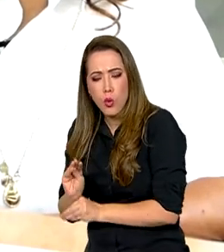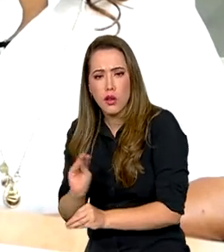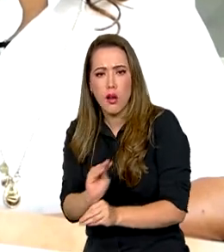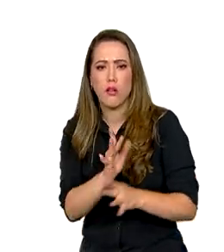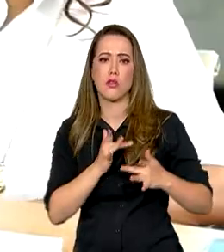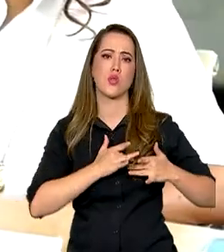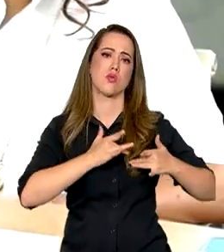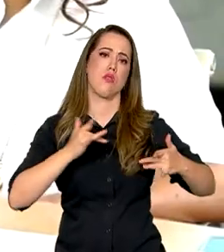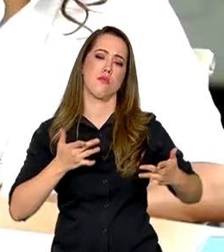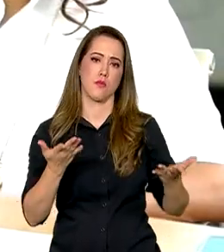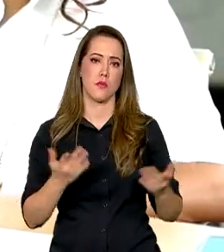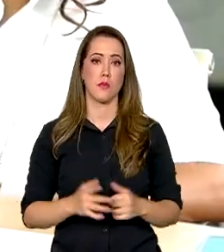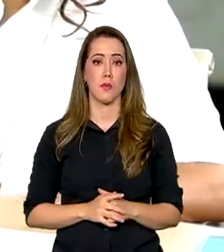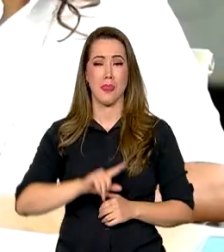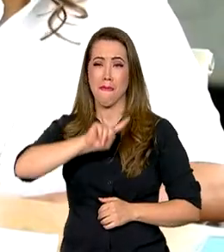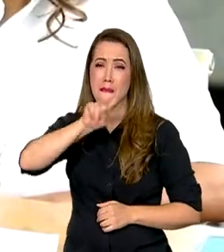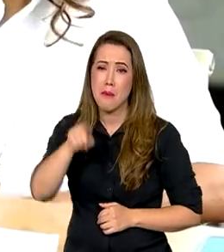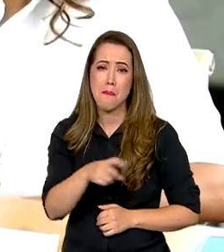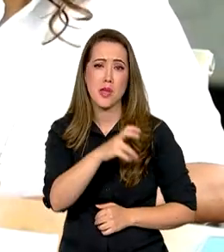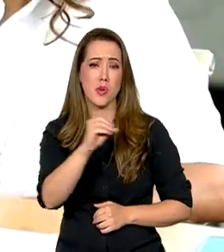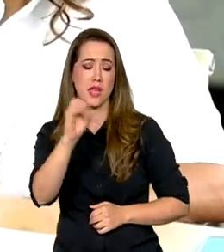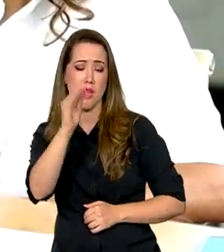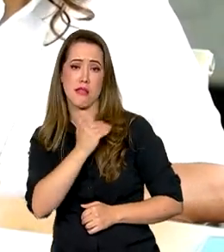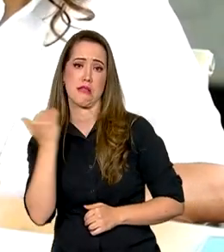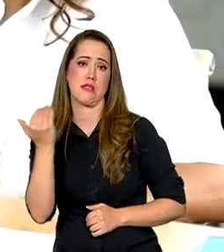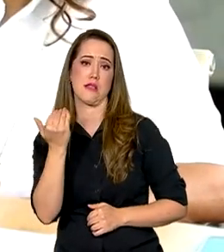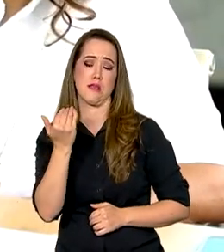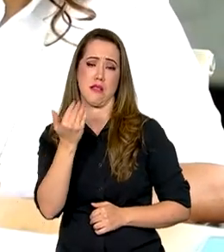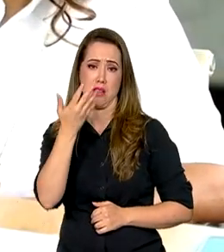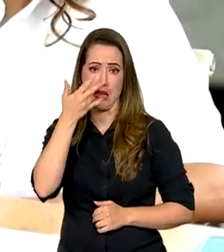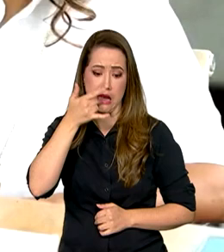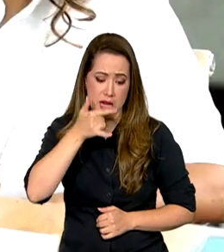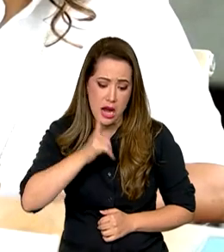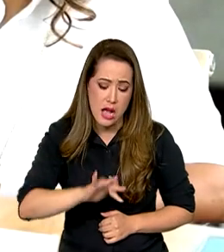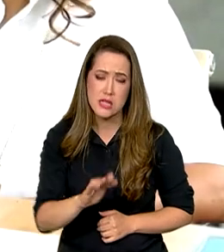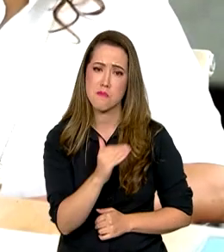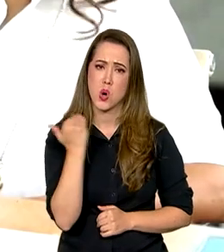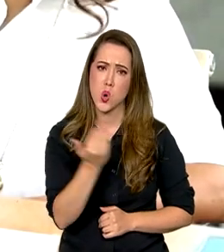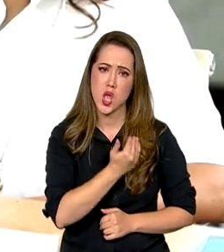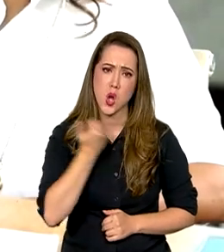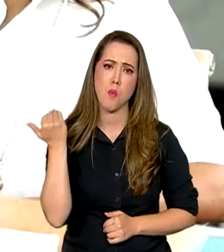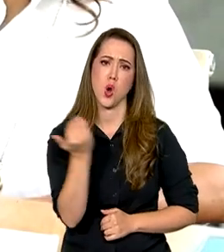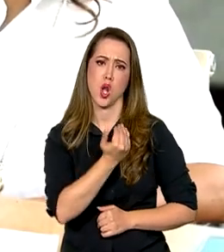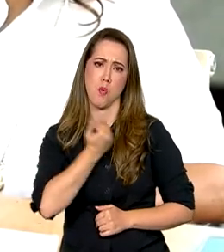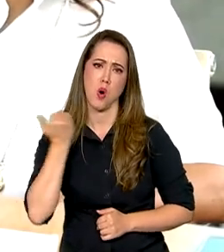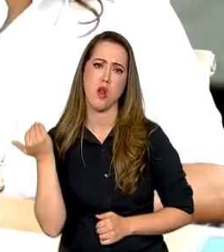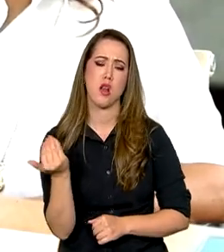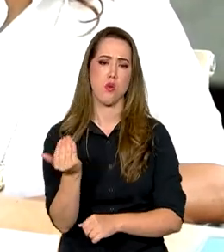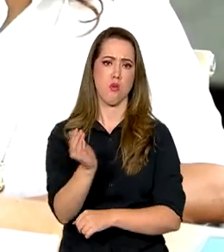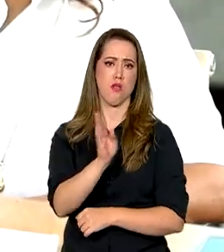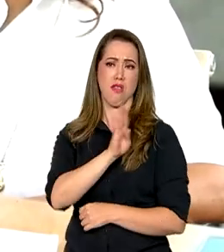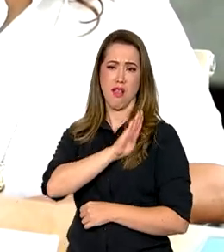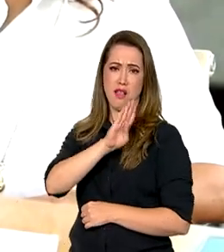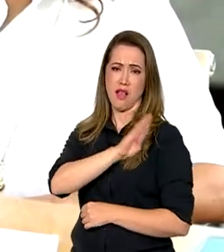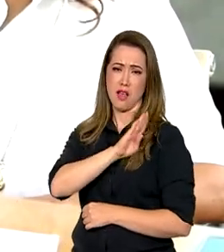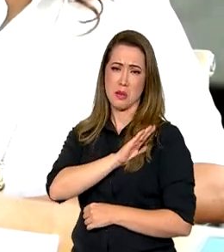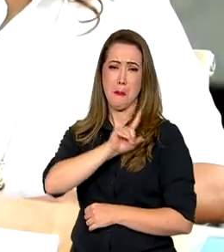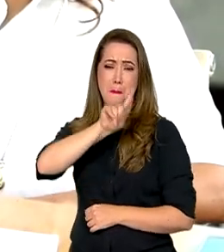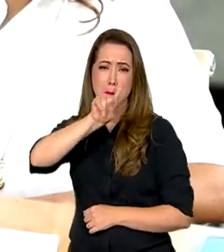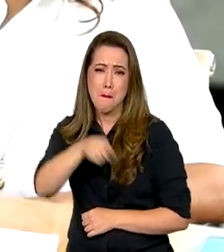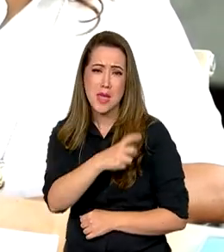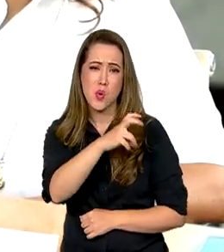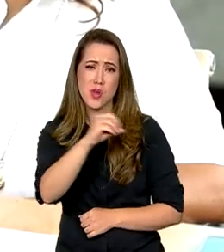1.500 crianças já morreram na faixa de Gaza, 1.500 crianças